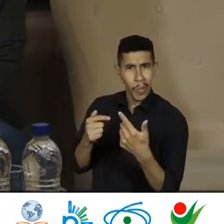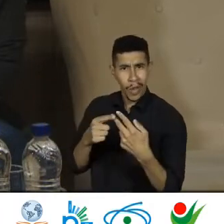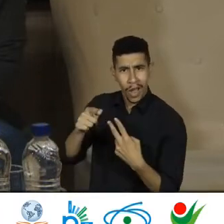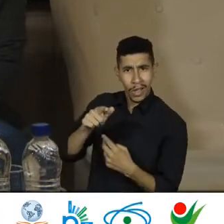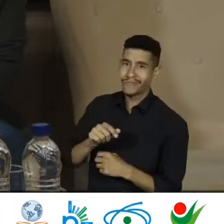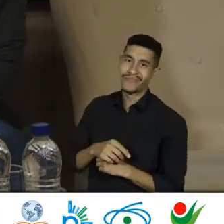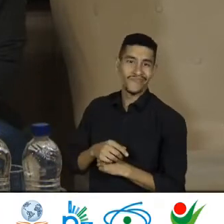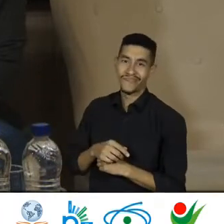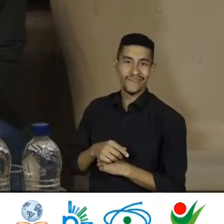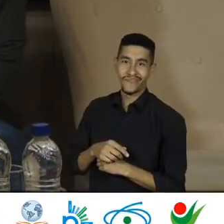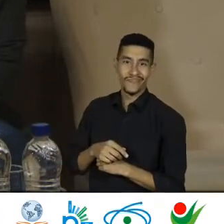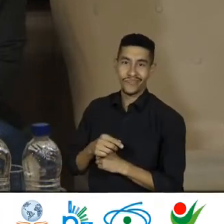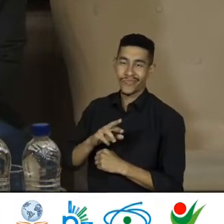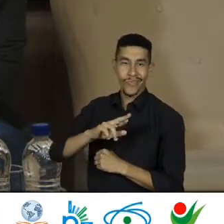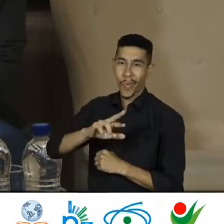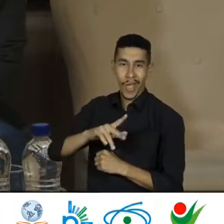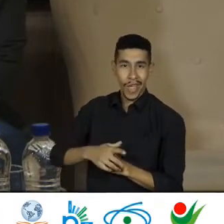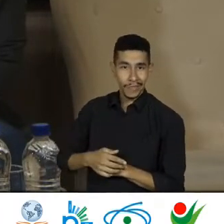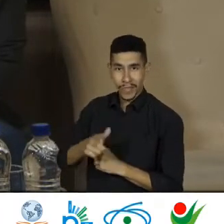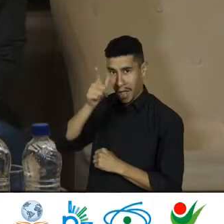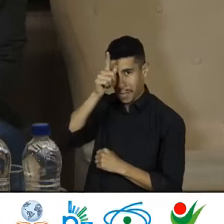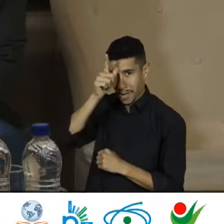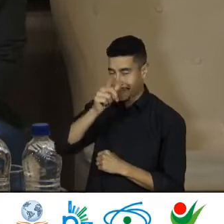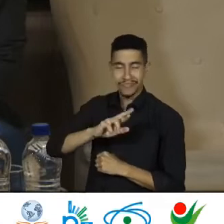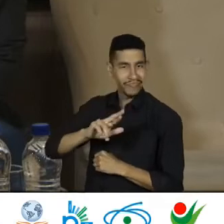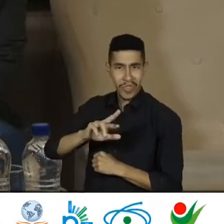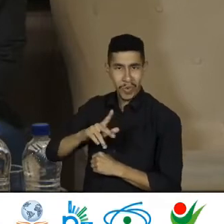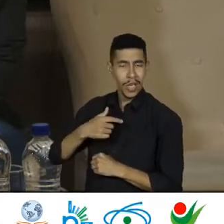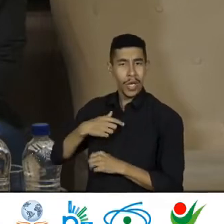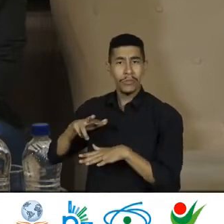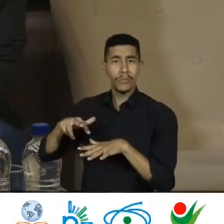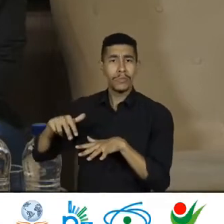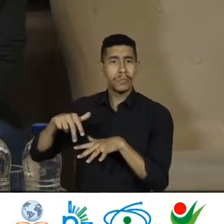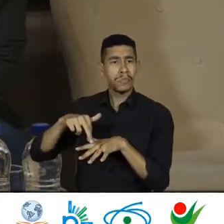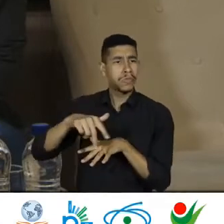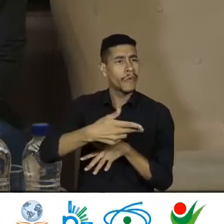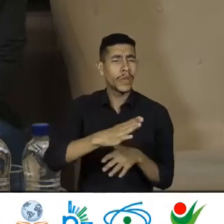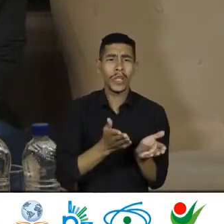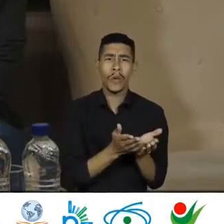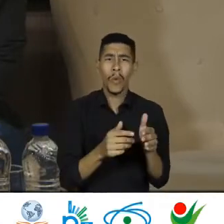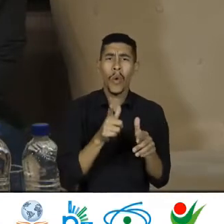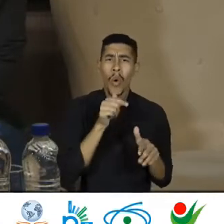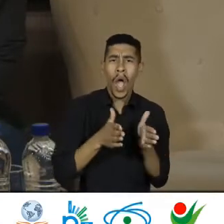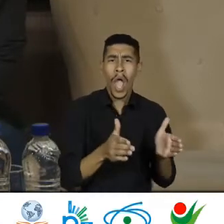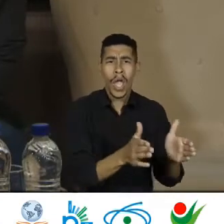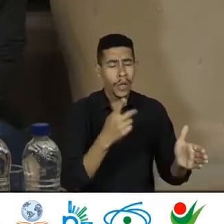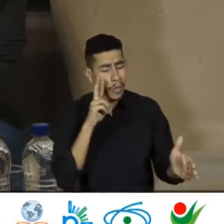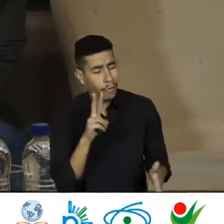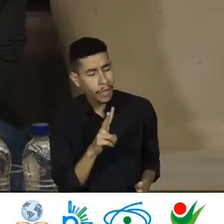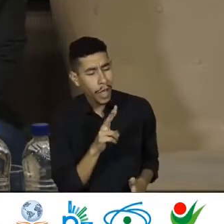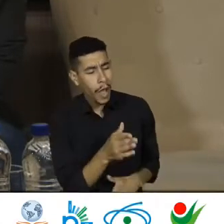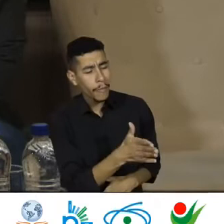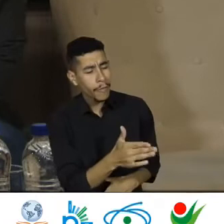minha querida Eles não eram judeus Desci ao porto Fui até o cais Vi os peixes nadando Como se estivessem